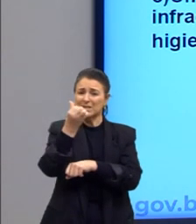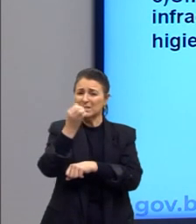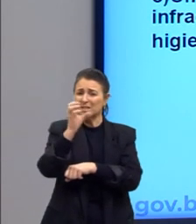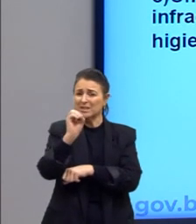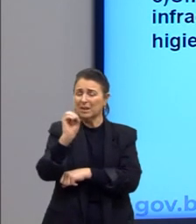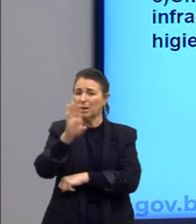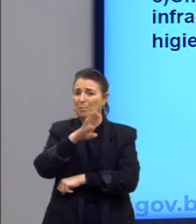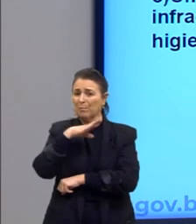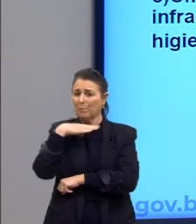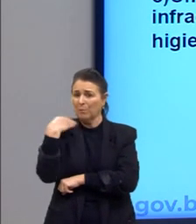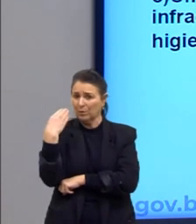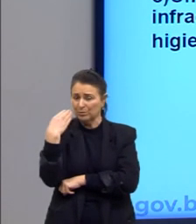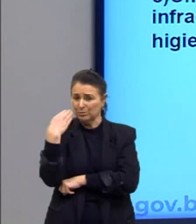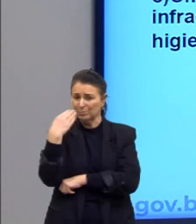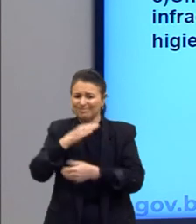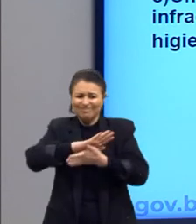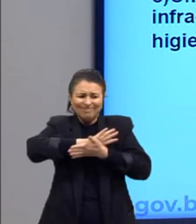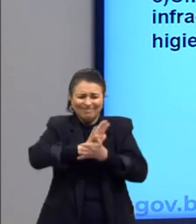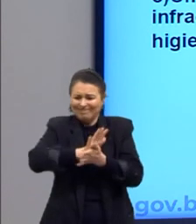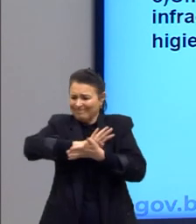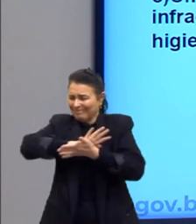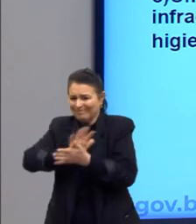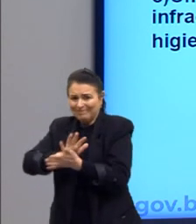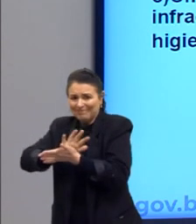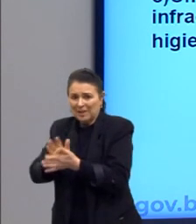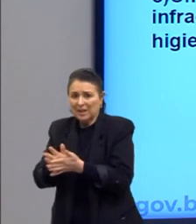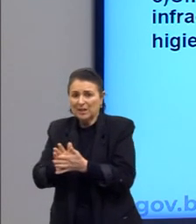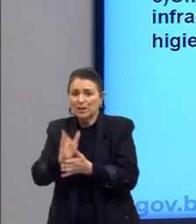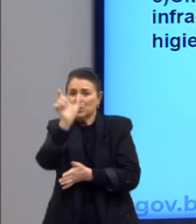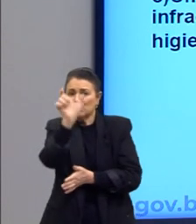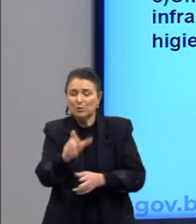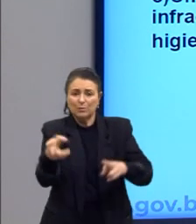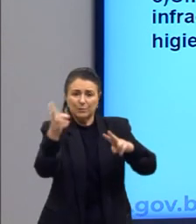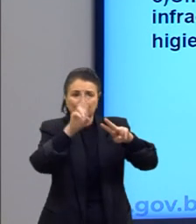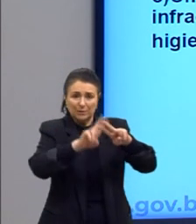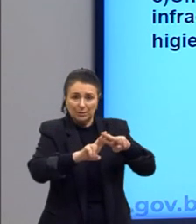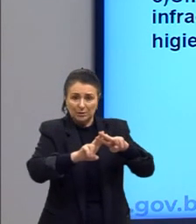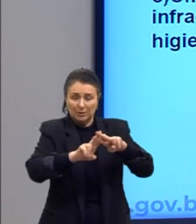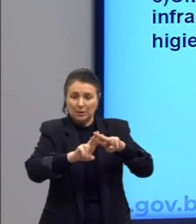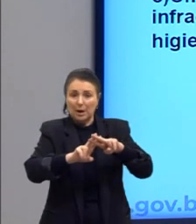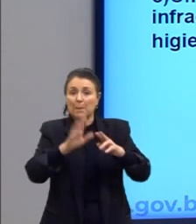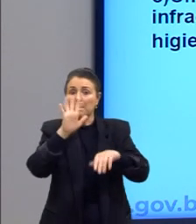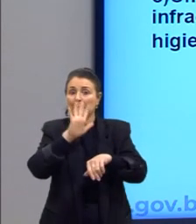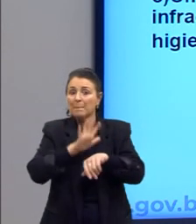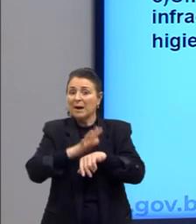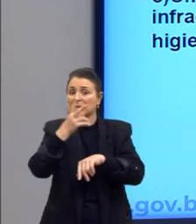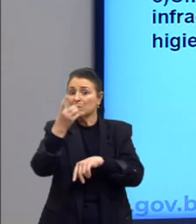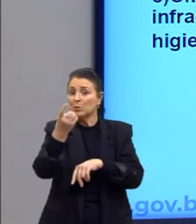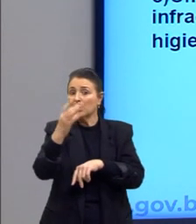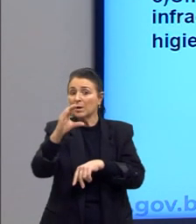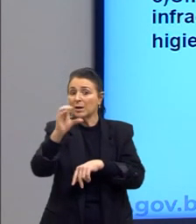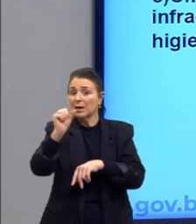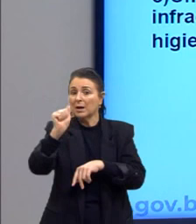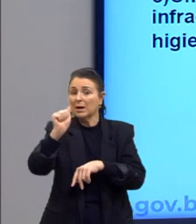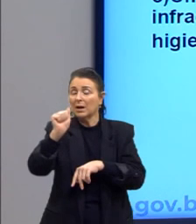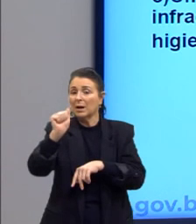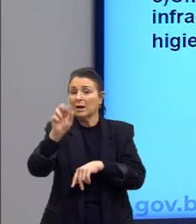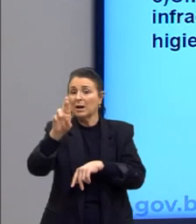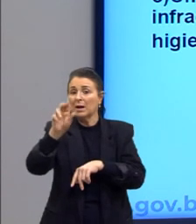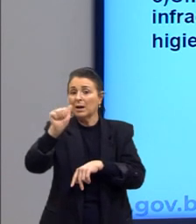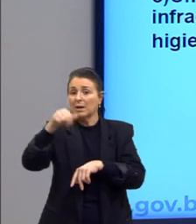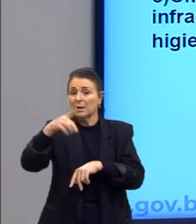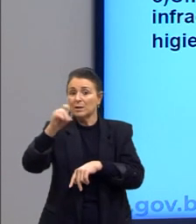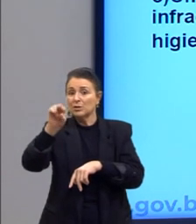considerada o maior massacre prisional desde o ocorrido do Carandiru em 92. No tocante a essa